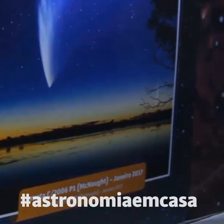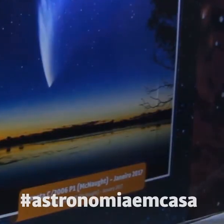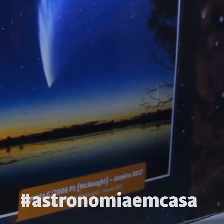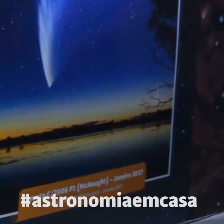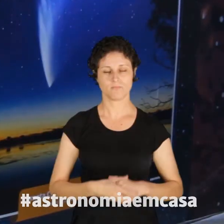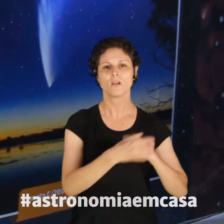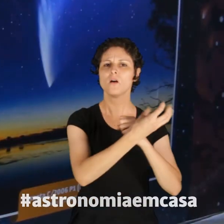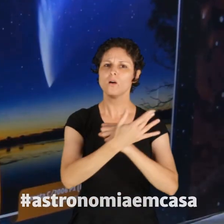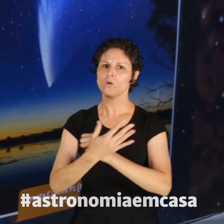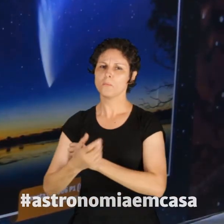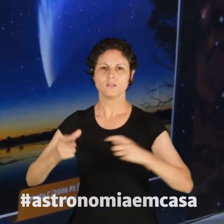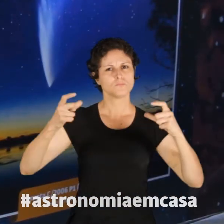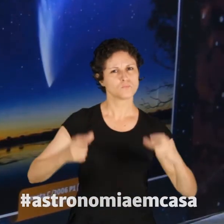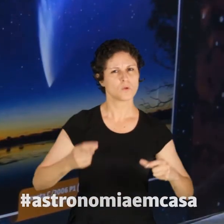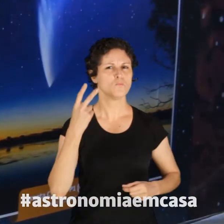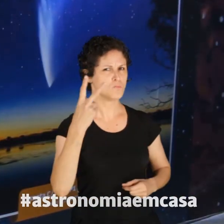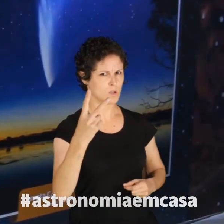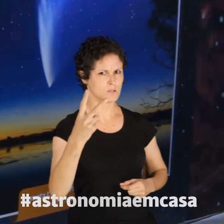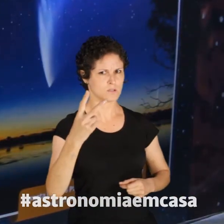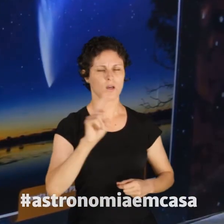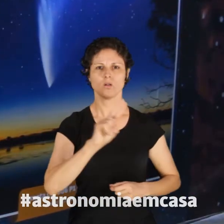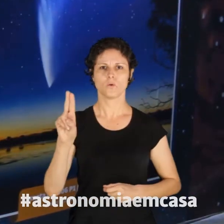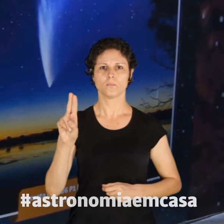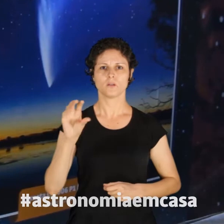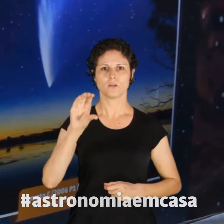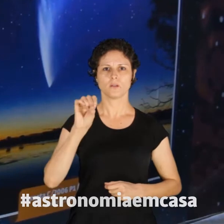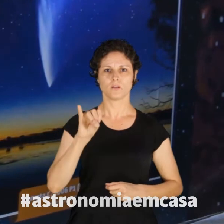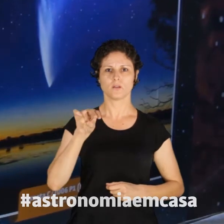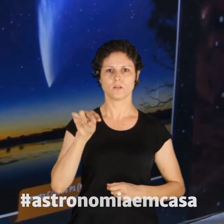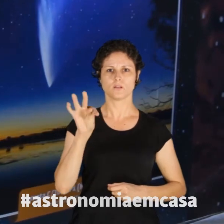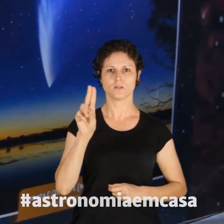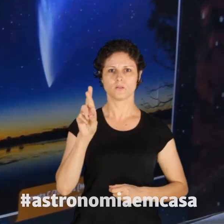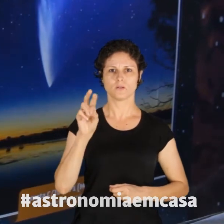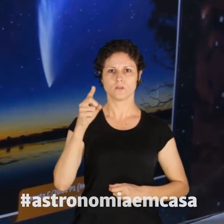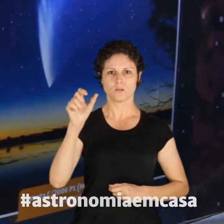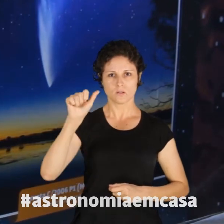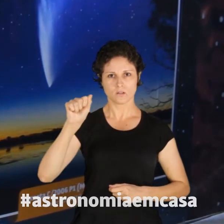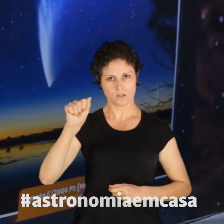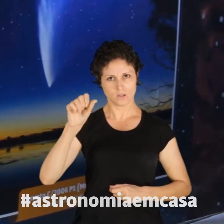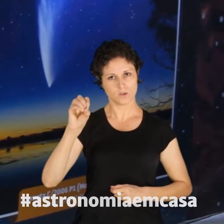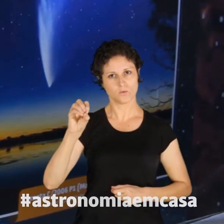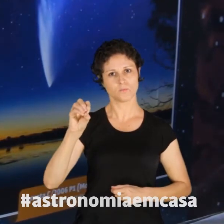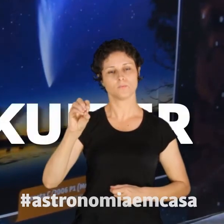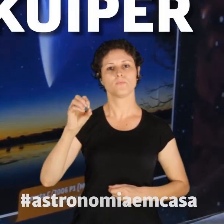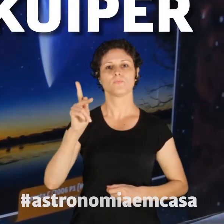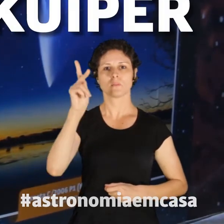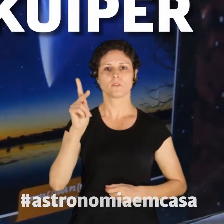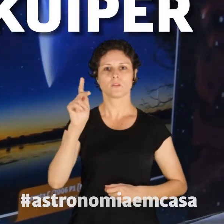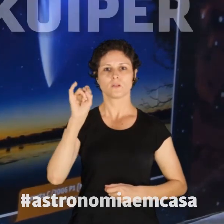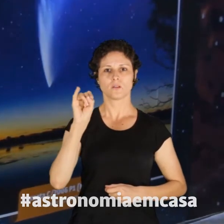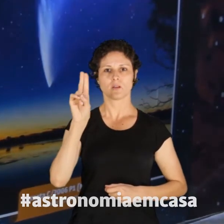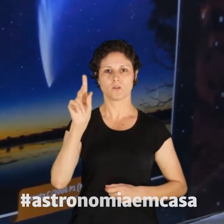Os cometas podem surgir de dois lugares. O primeiro fica além do planeta Netuno, no local conhecido como o cinturão de